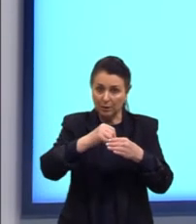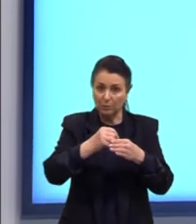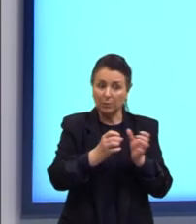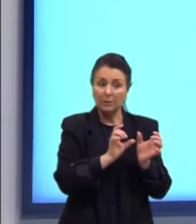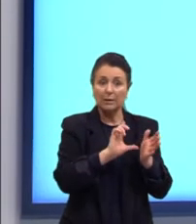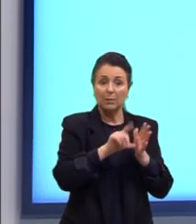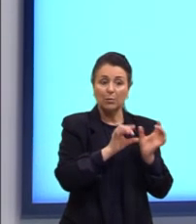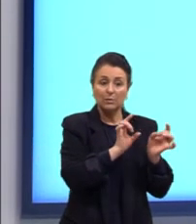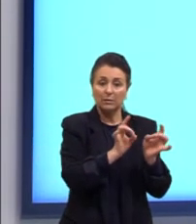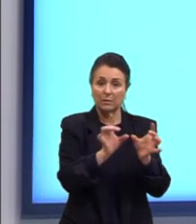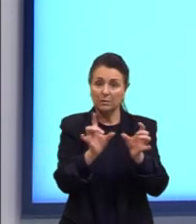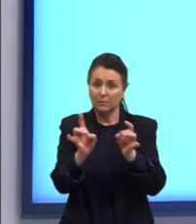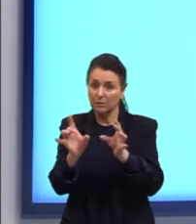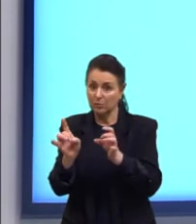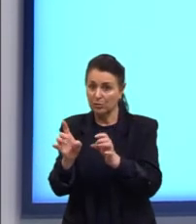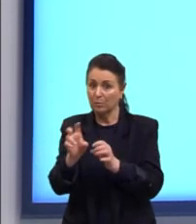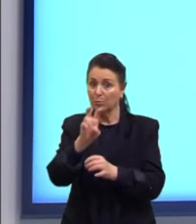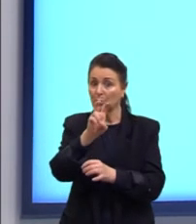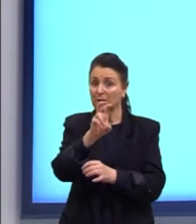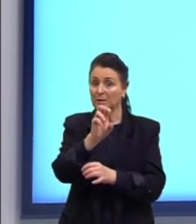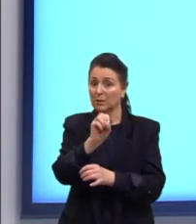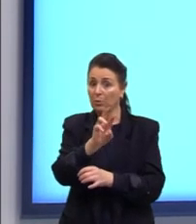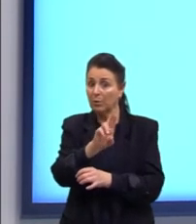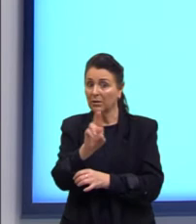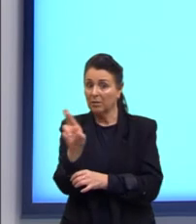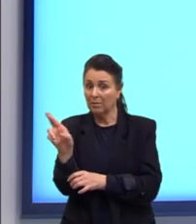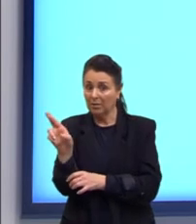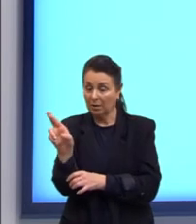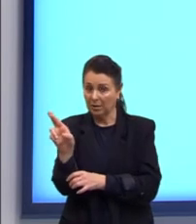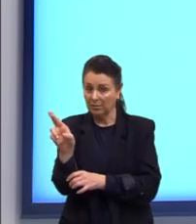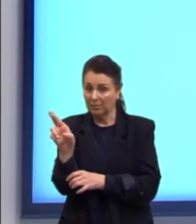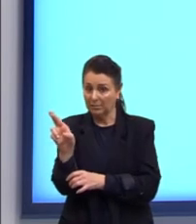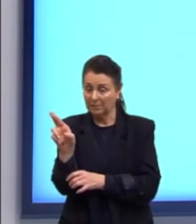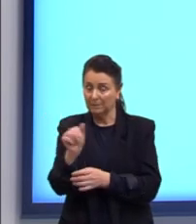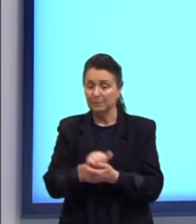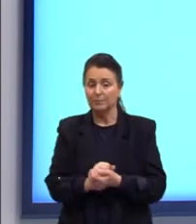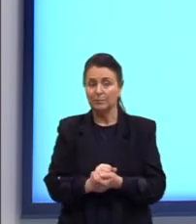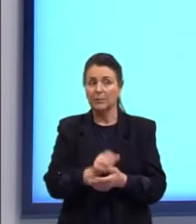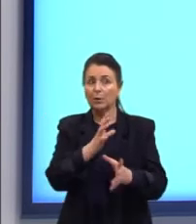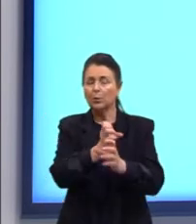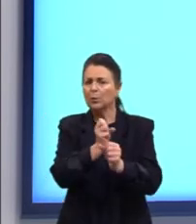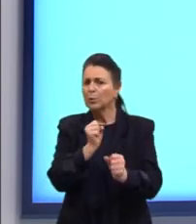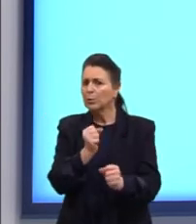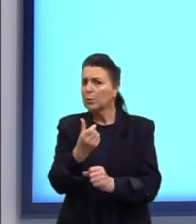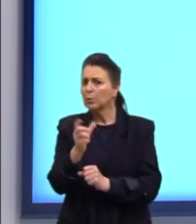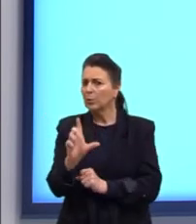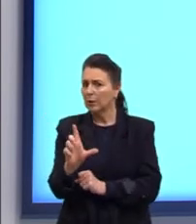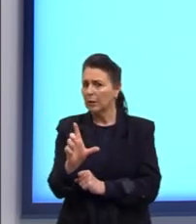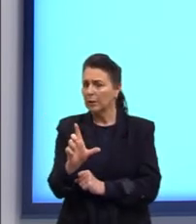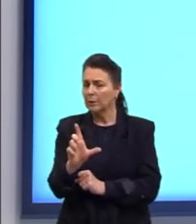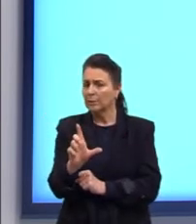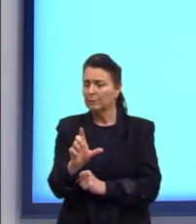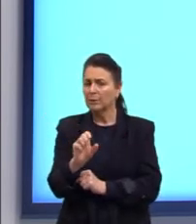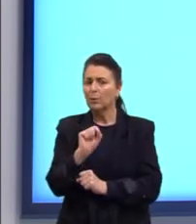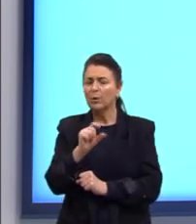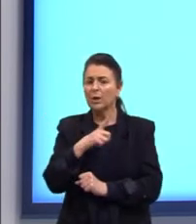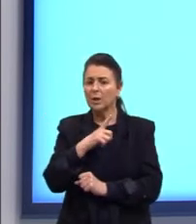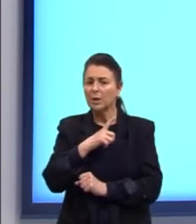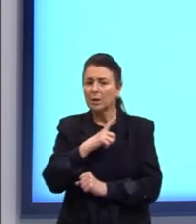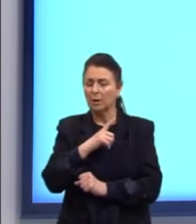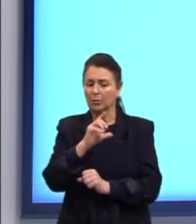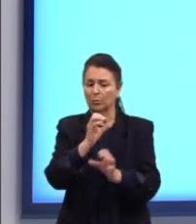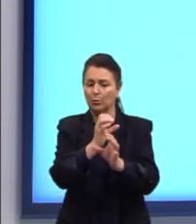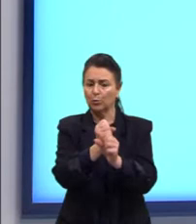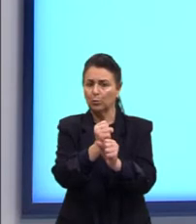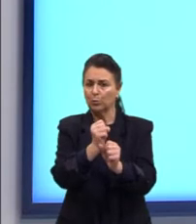por R$ 50,00. Então, nós vamos buscar o lucro L. O que que nós temos por lucro,